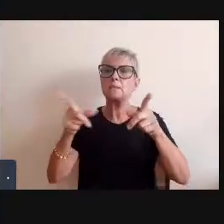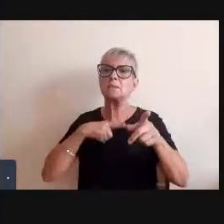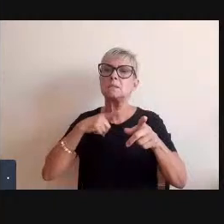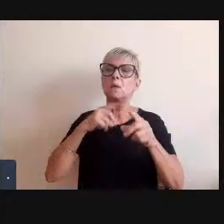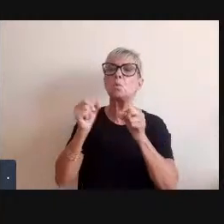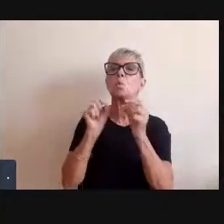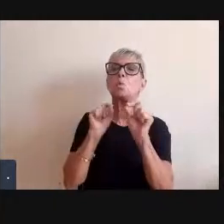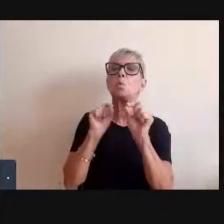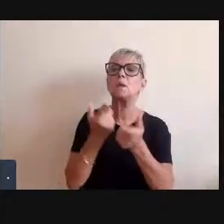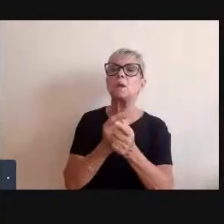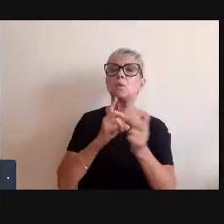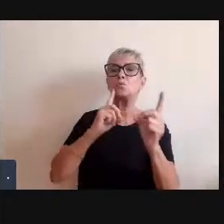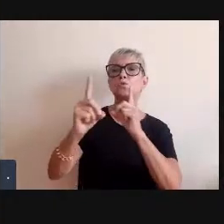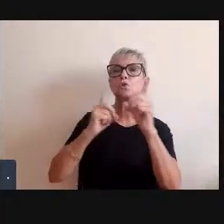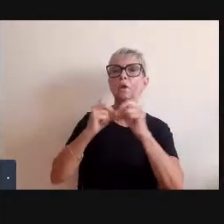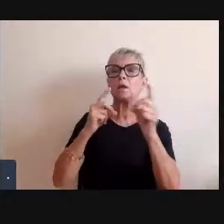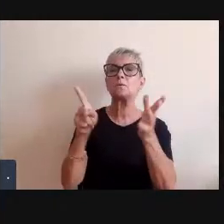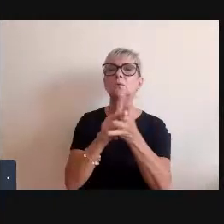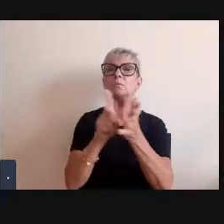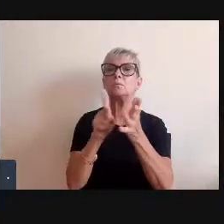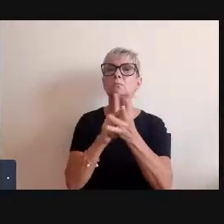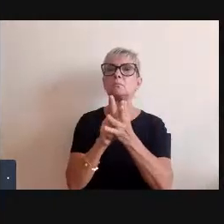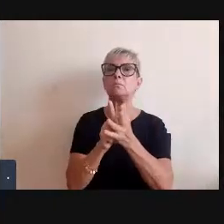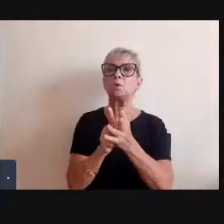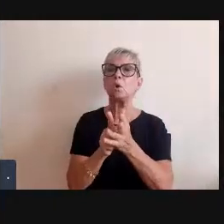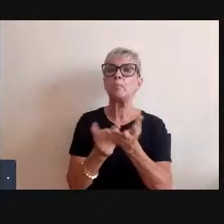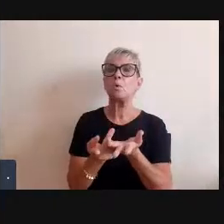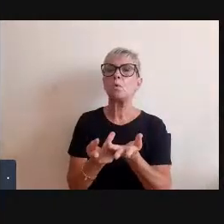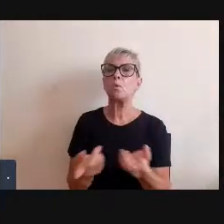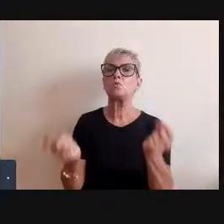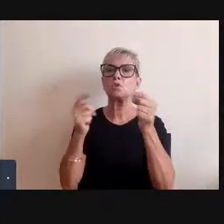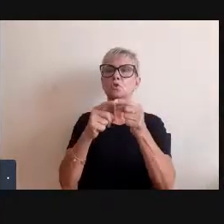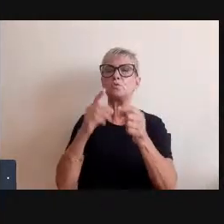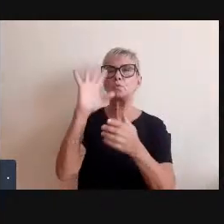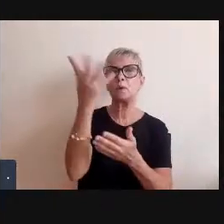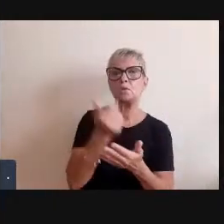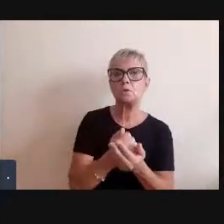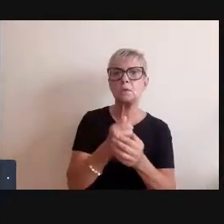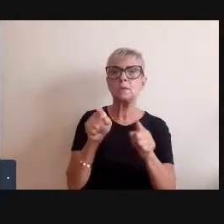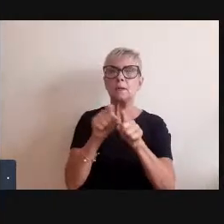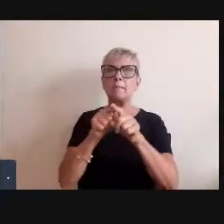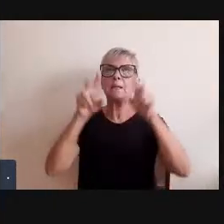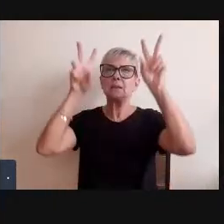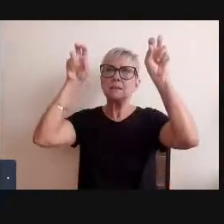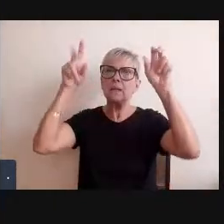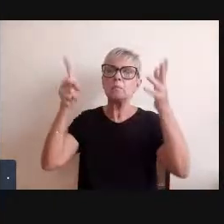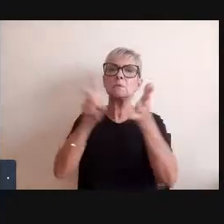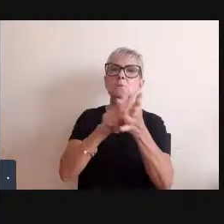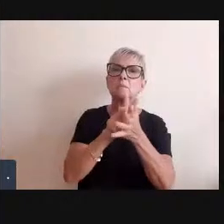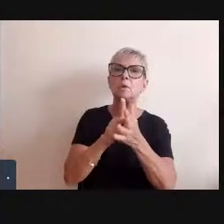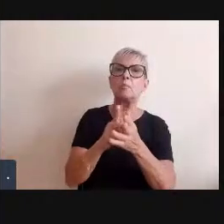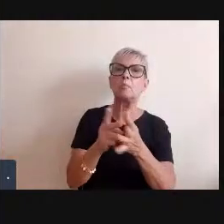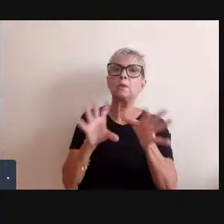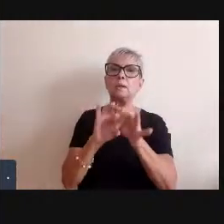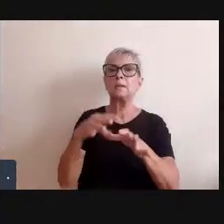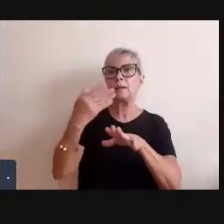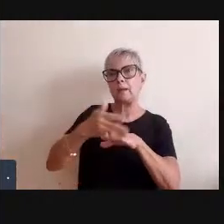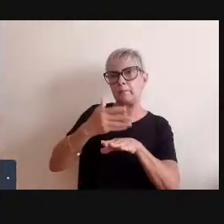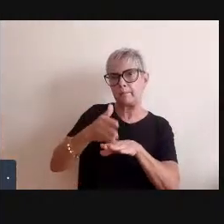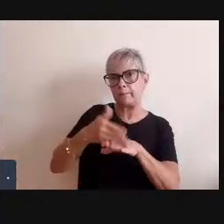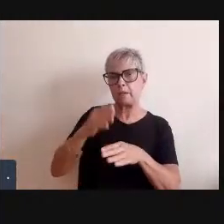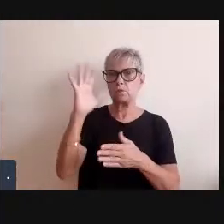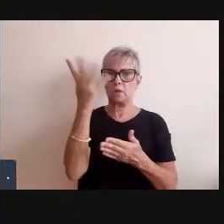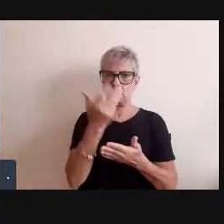pesquisa proposta pelo artista e pelos temas que estão sendo explorados dentro daquela prática, dessa prática artística, no